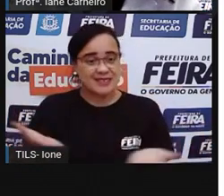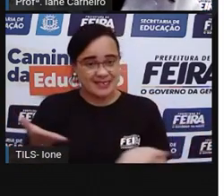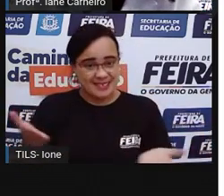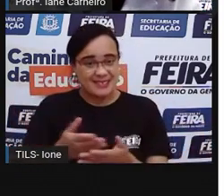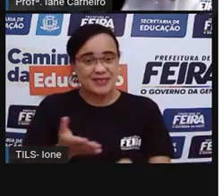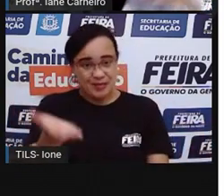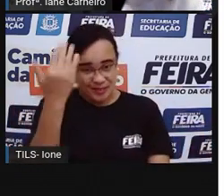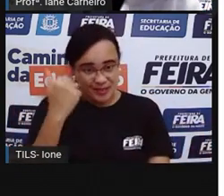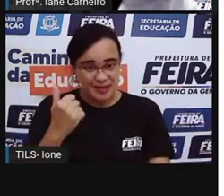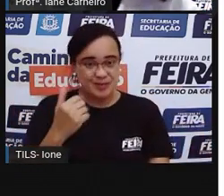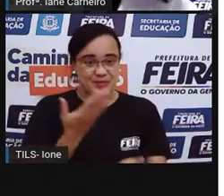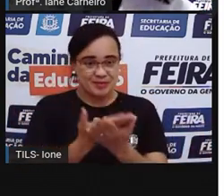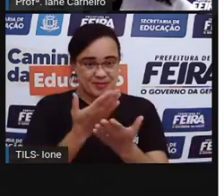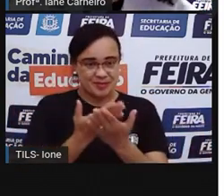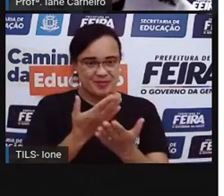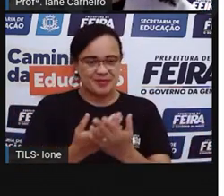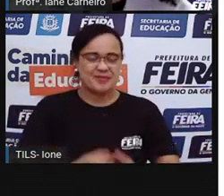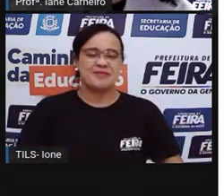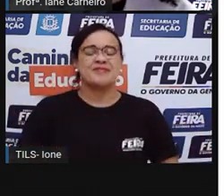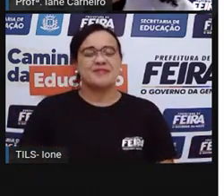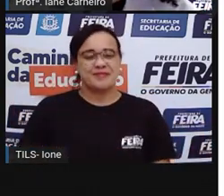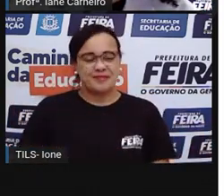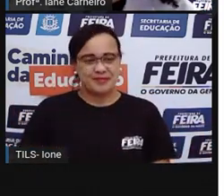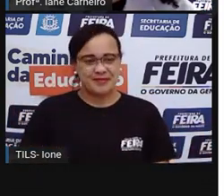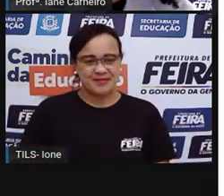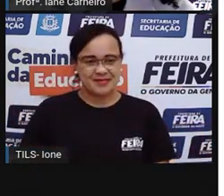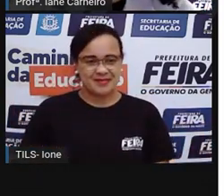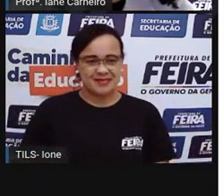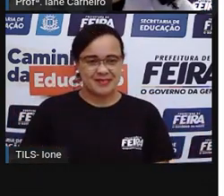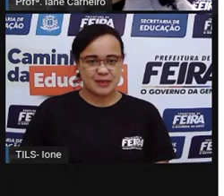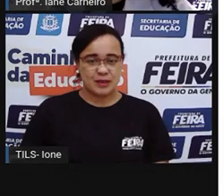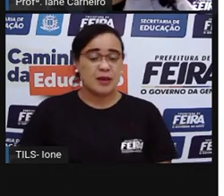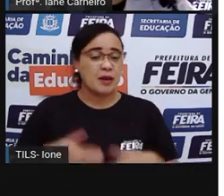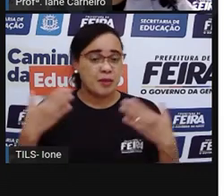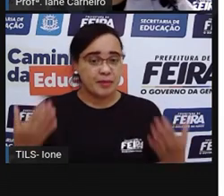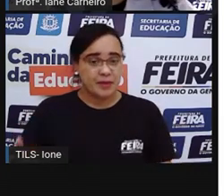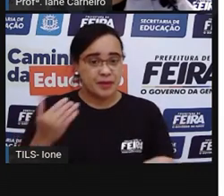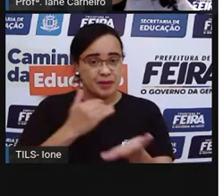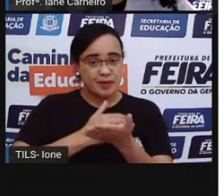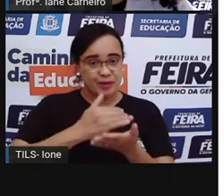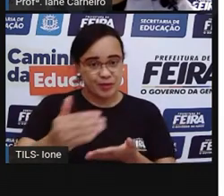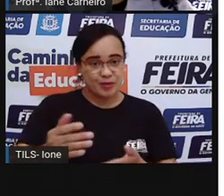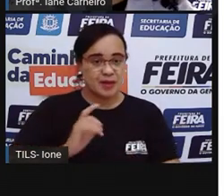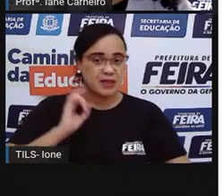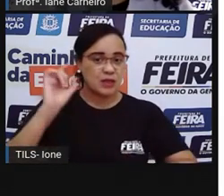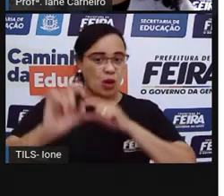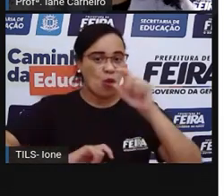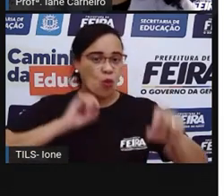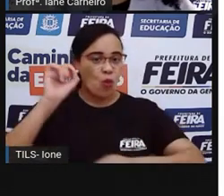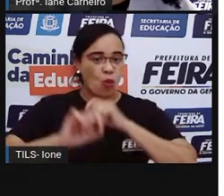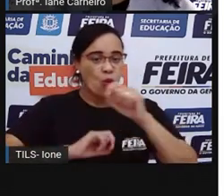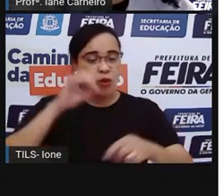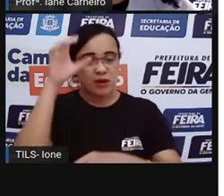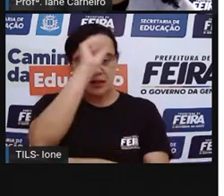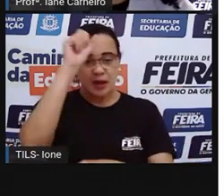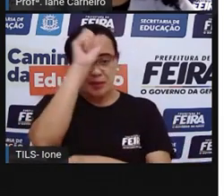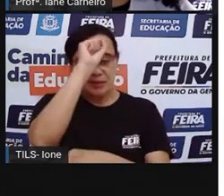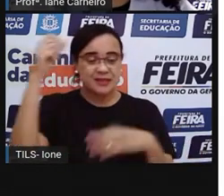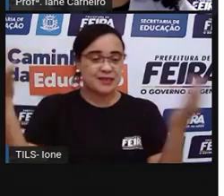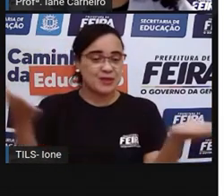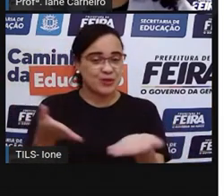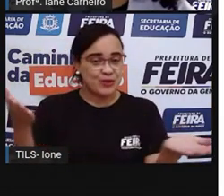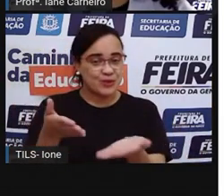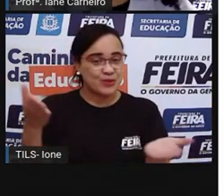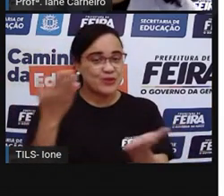para a nossa aula? Vamos lá! Para a gente começar, olha só o que a gente vai aprender com essa